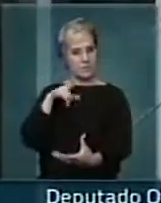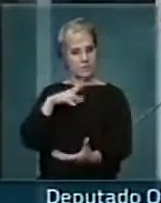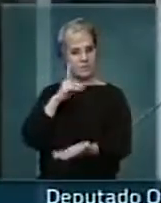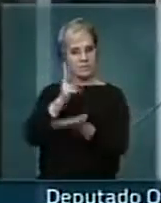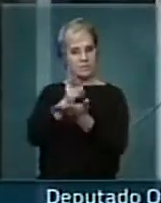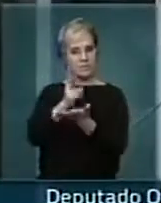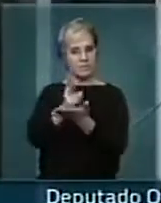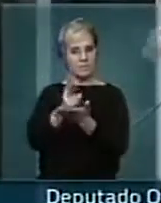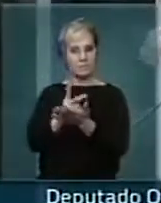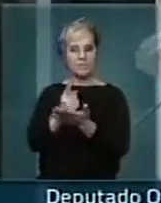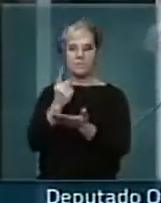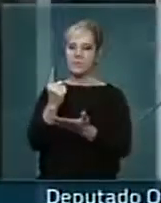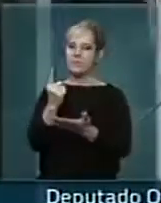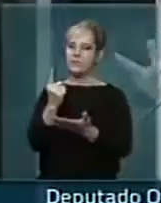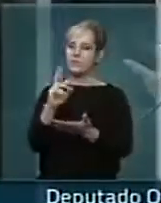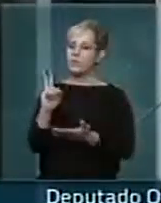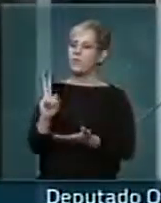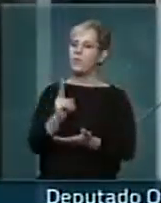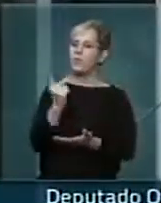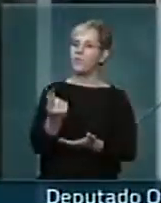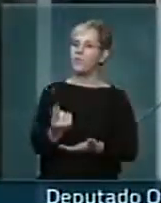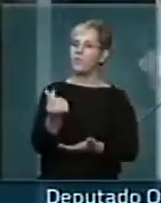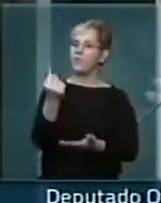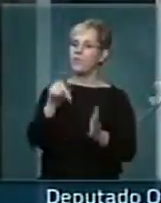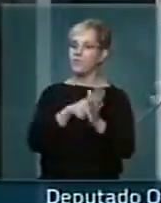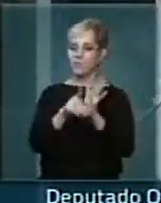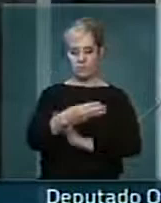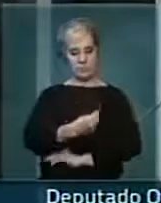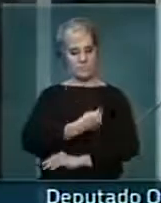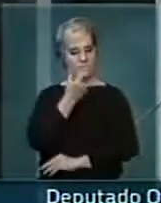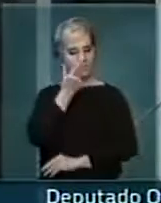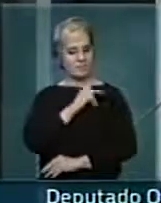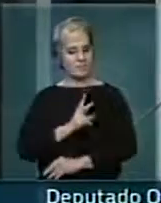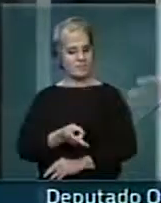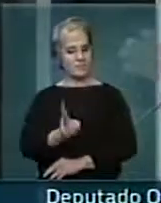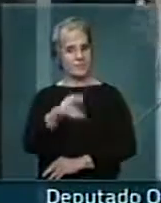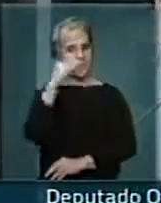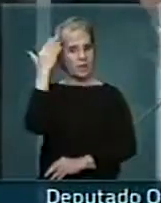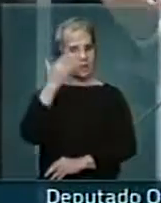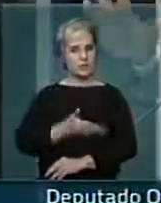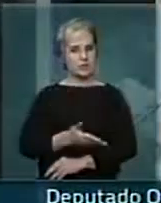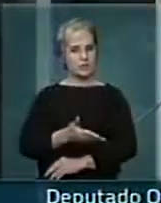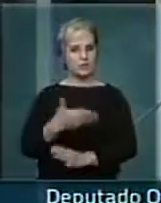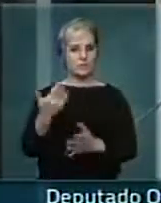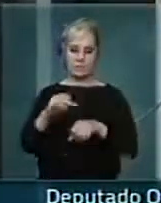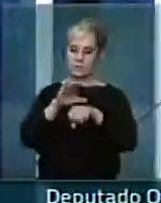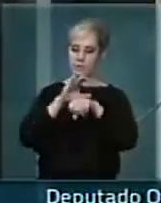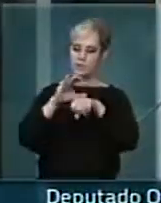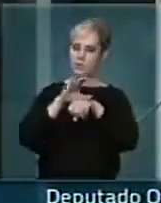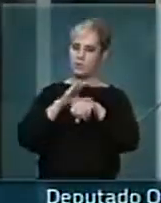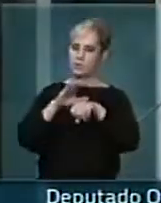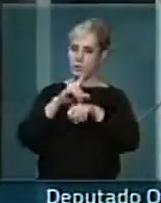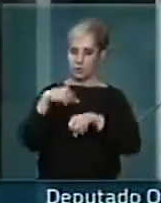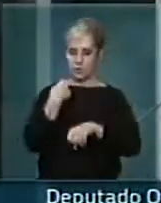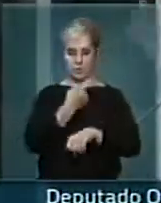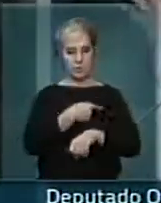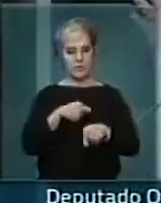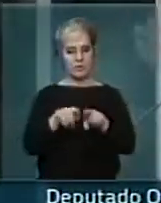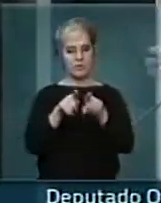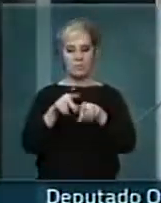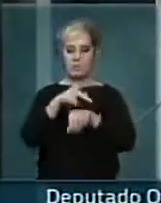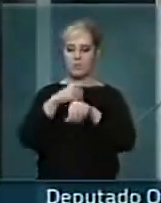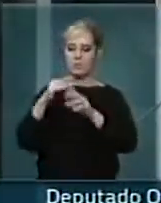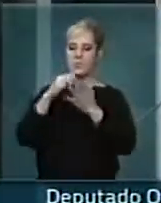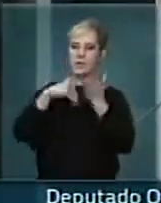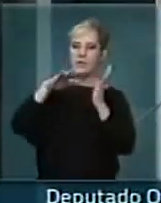um valor pecuniário para sobreviver, que seja digno. E as Constituições, não apenas a nossa, mas dos países